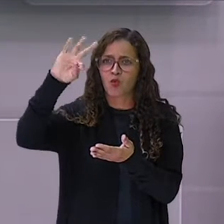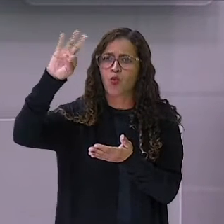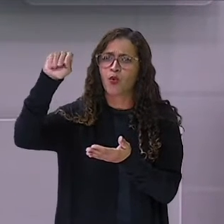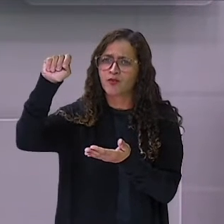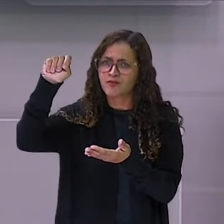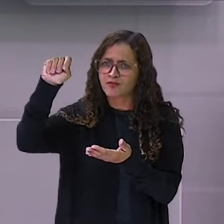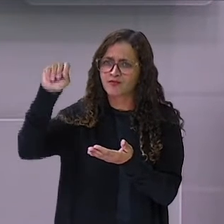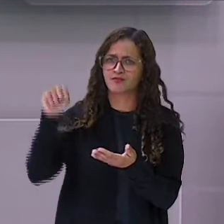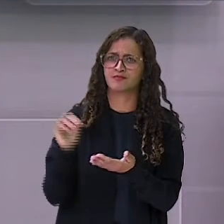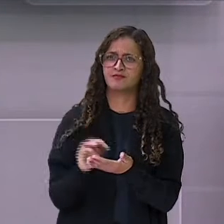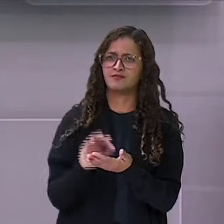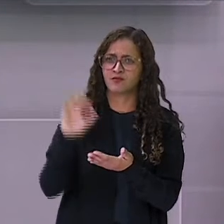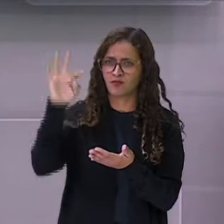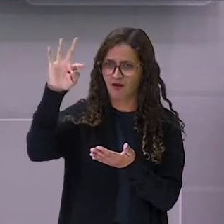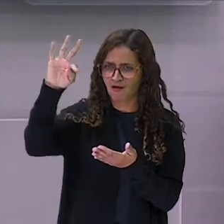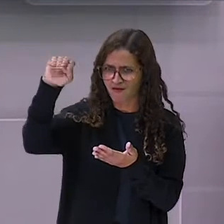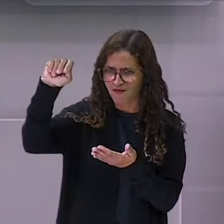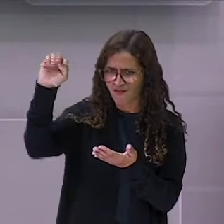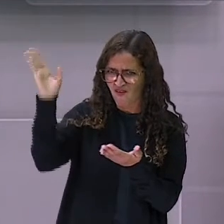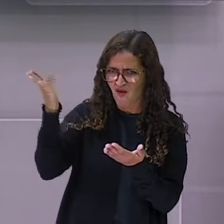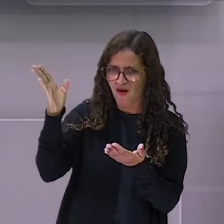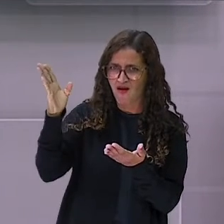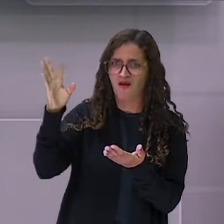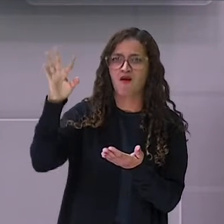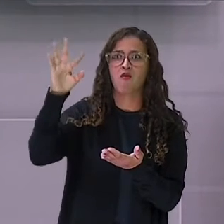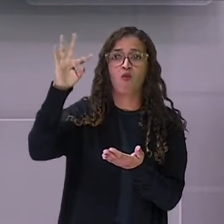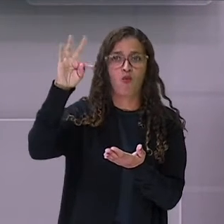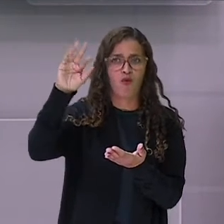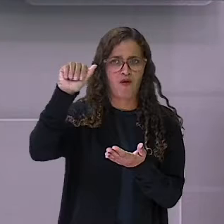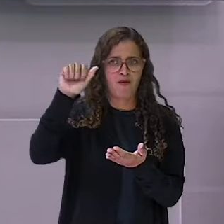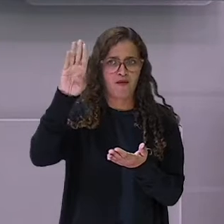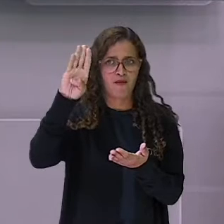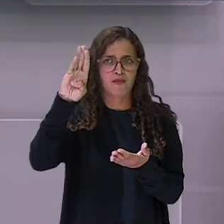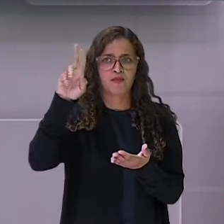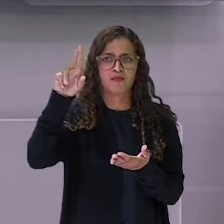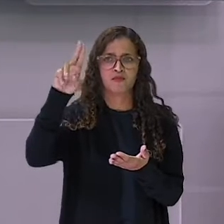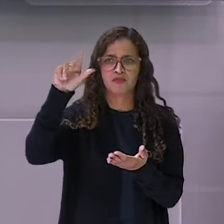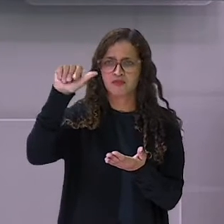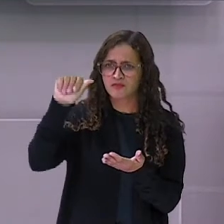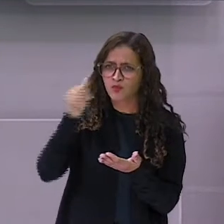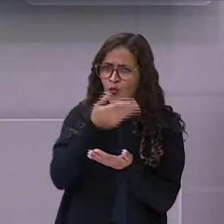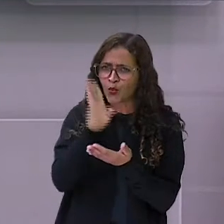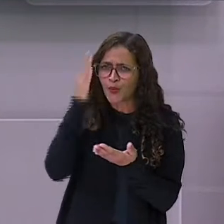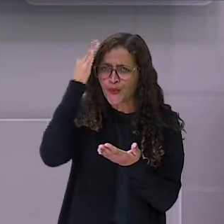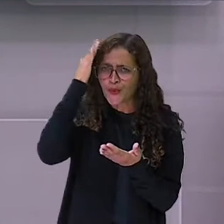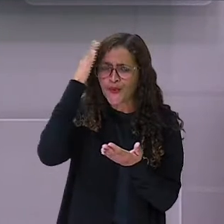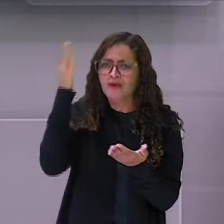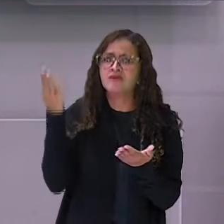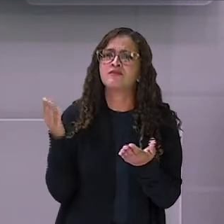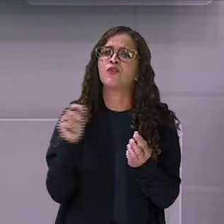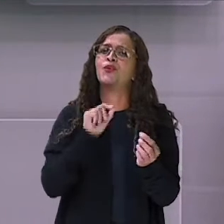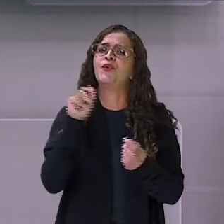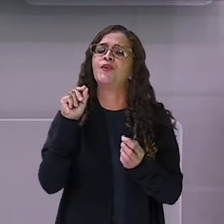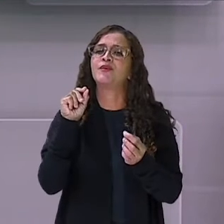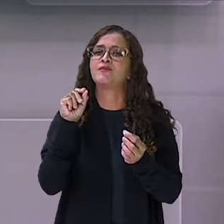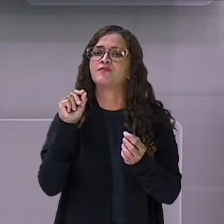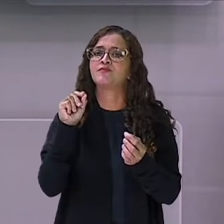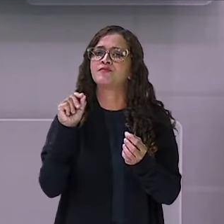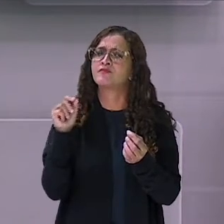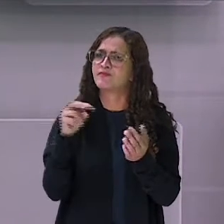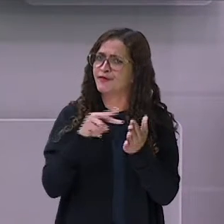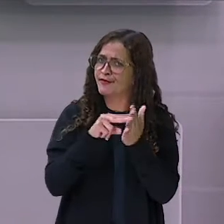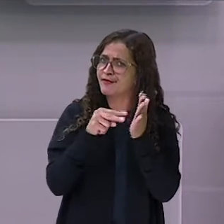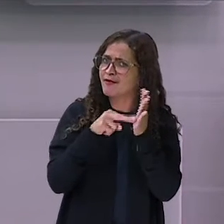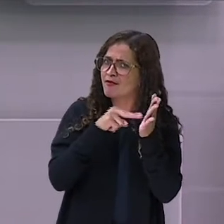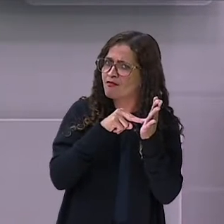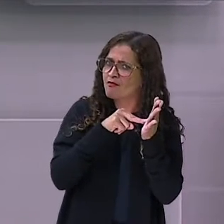já ouviu essa palavra fábula? Você sabe o que é uma fábula? Eu acho